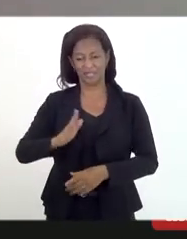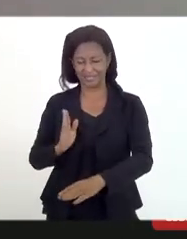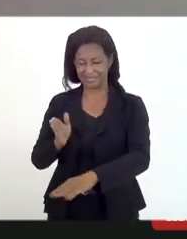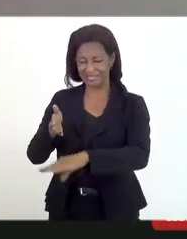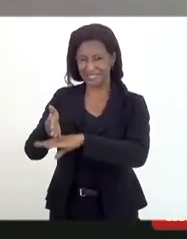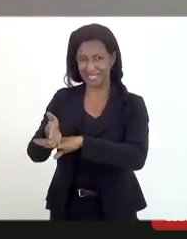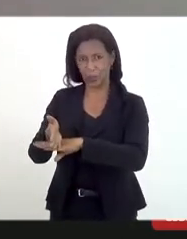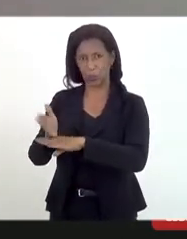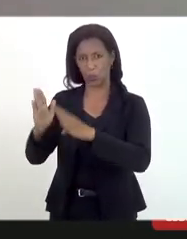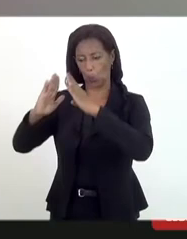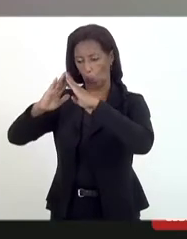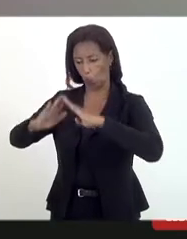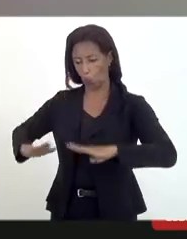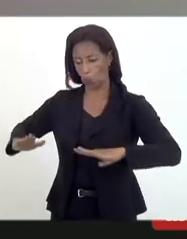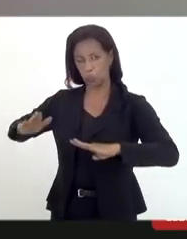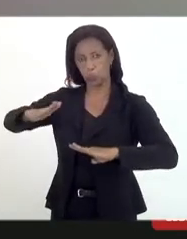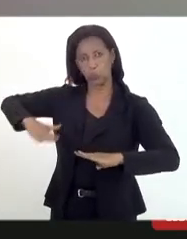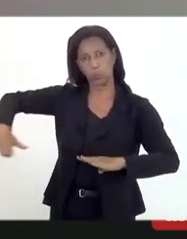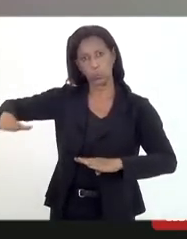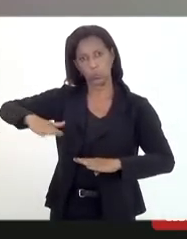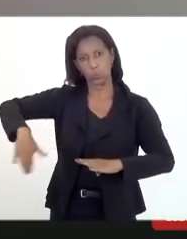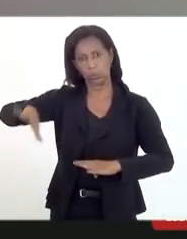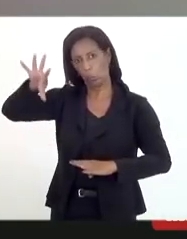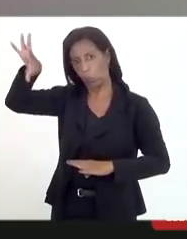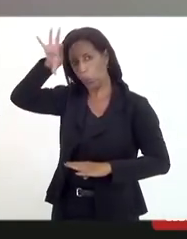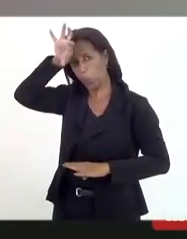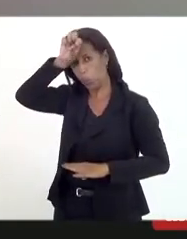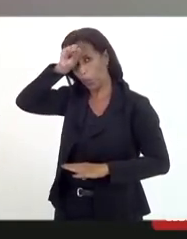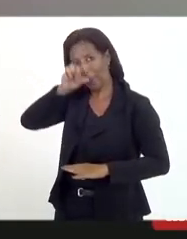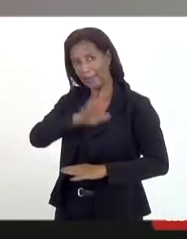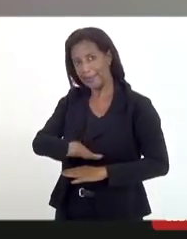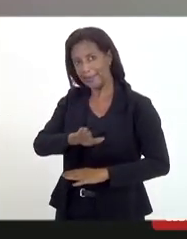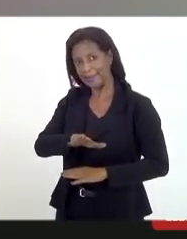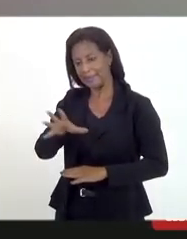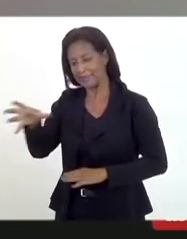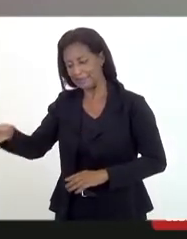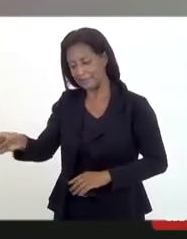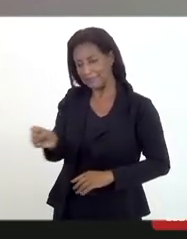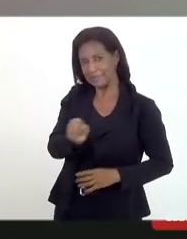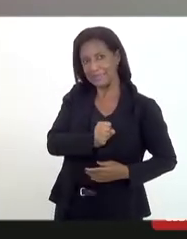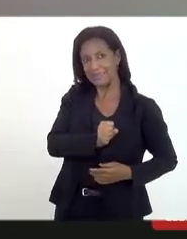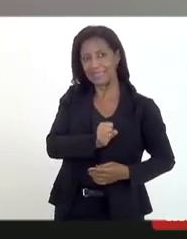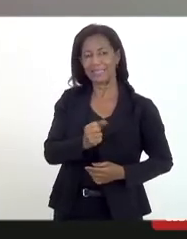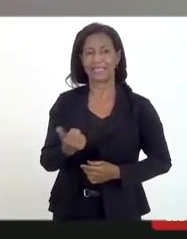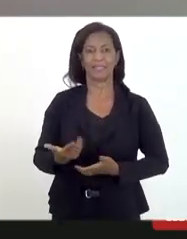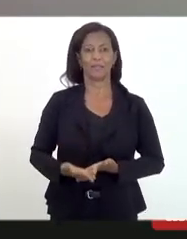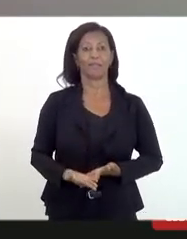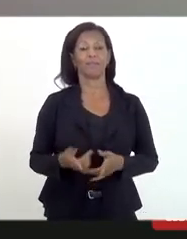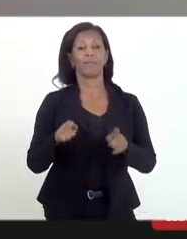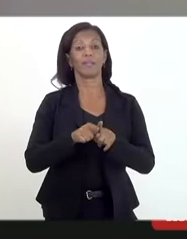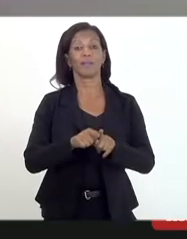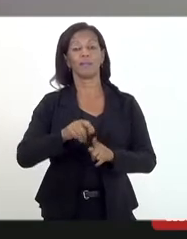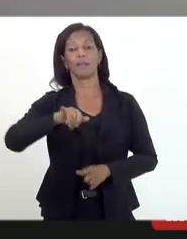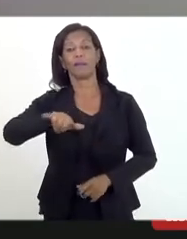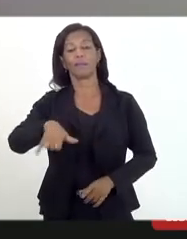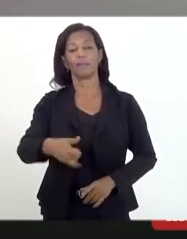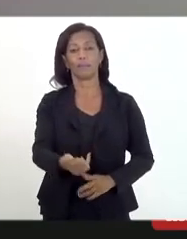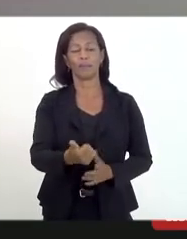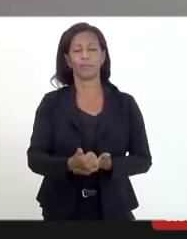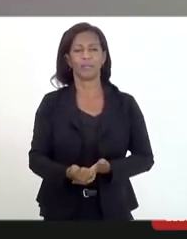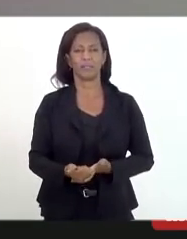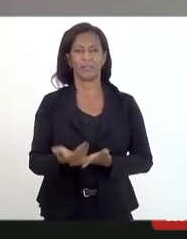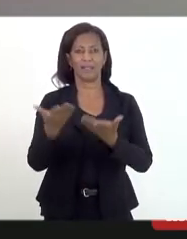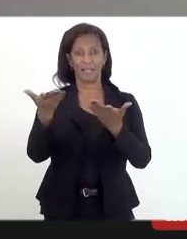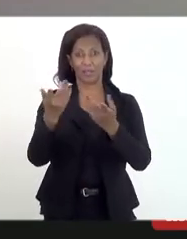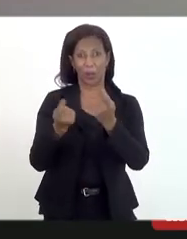Isso tem acontecido muito no interior de São Paulo e outras causas correladas. Queria também aproveitar... A senhora